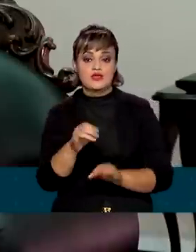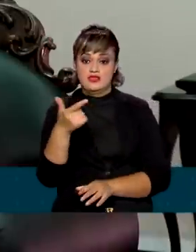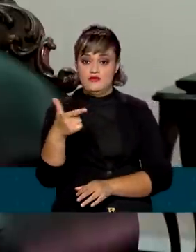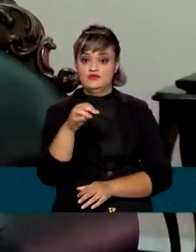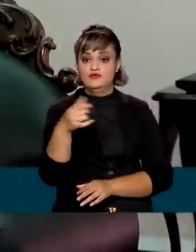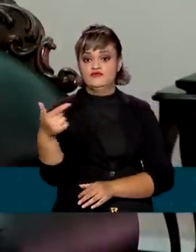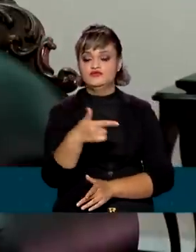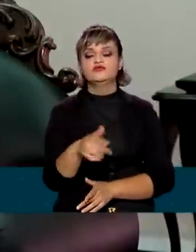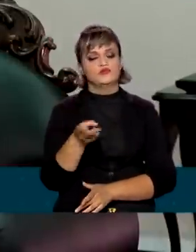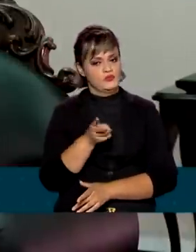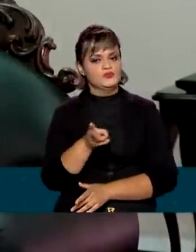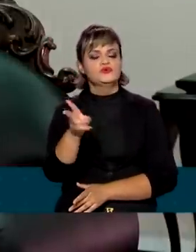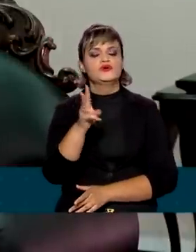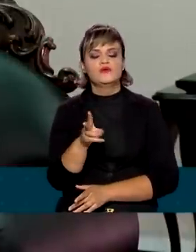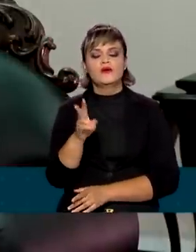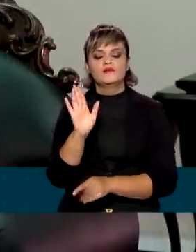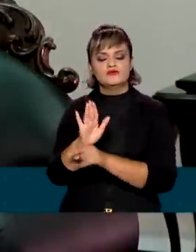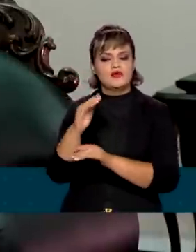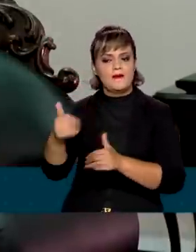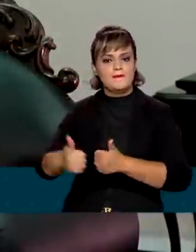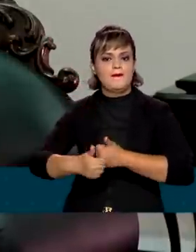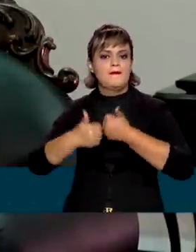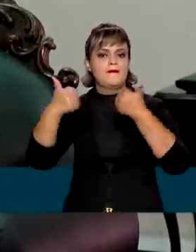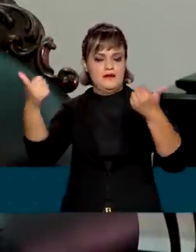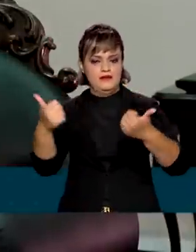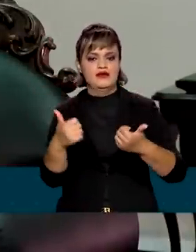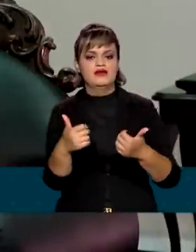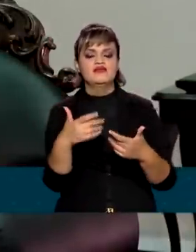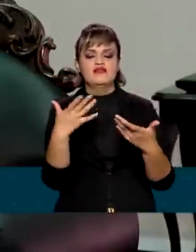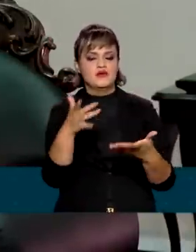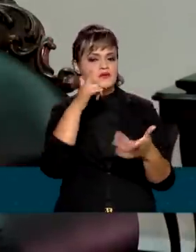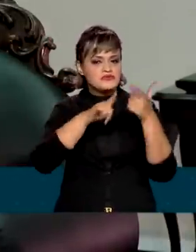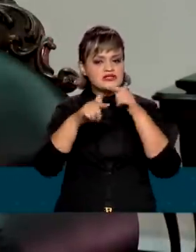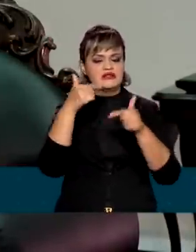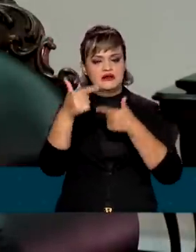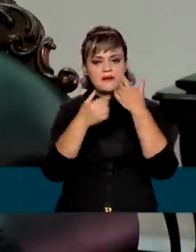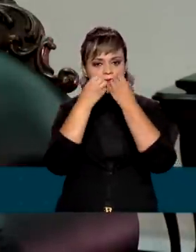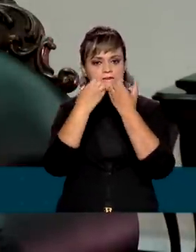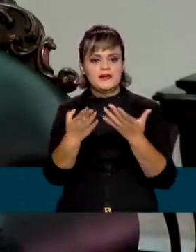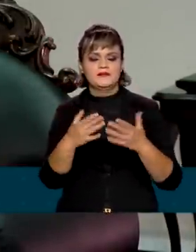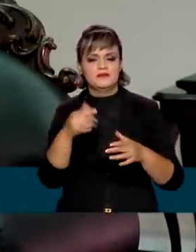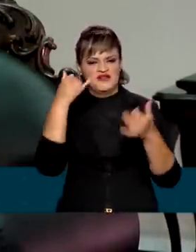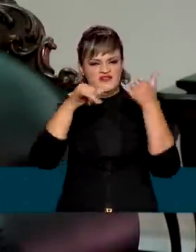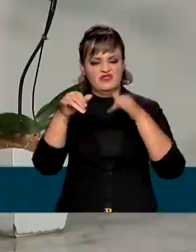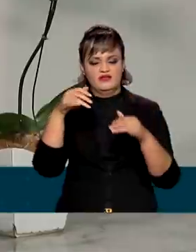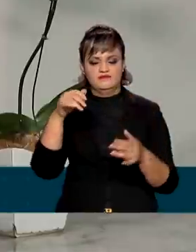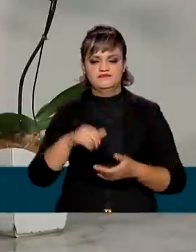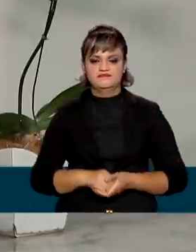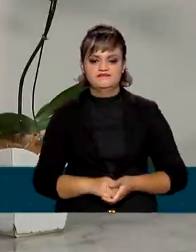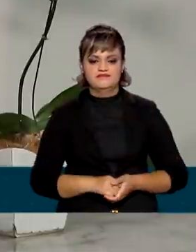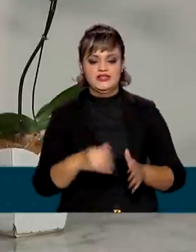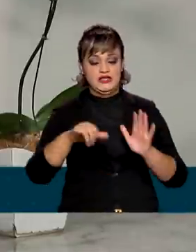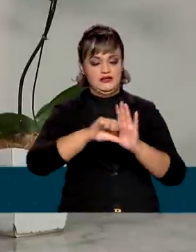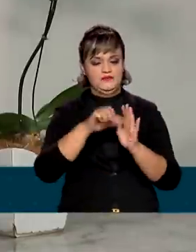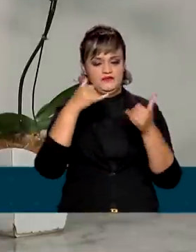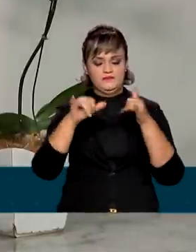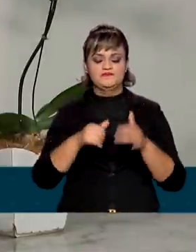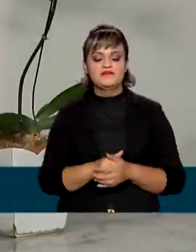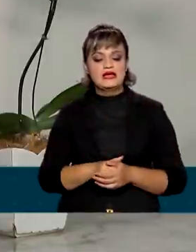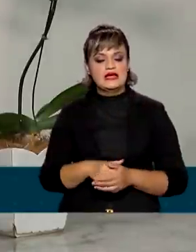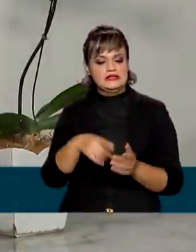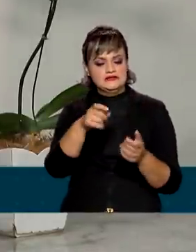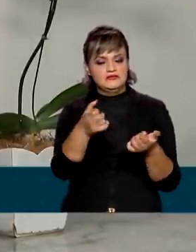força total para que os números melhorem e para que a gente realmente consiga fazer um trabalho eficaz de combate a esses crimes. O Ministério teve toda uma